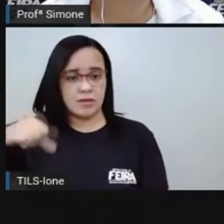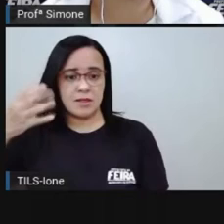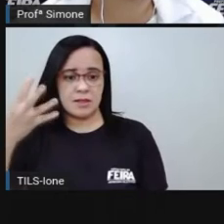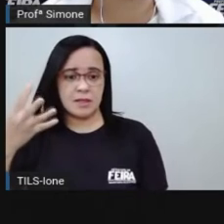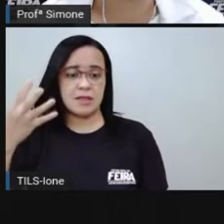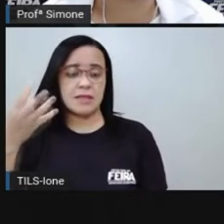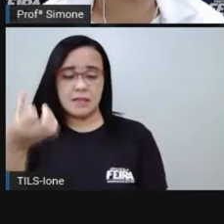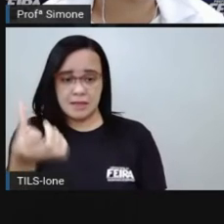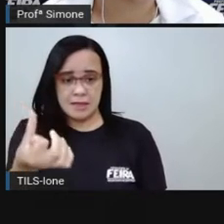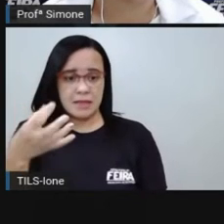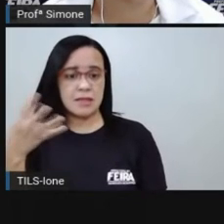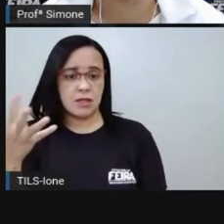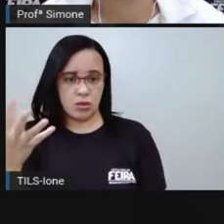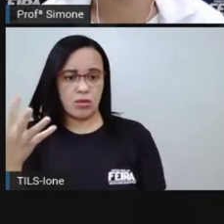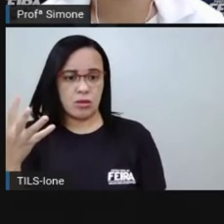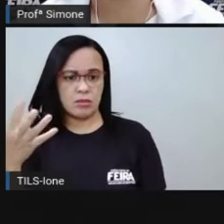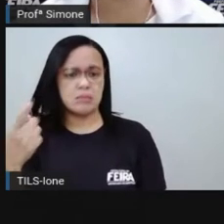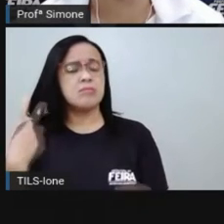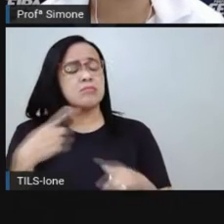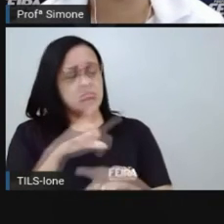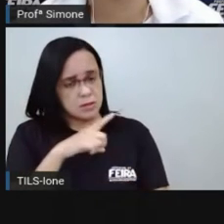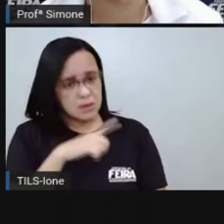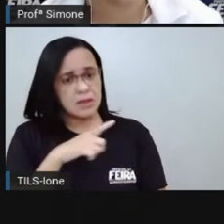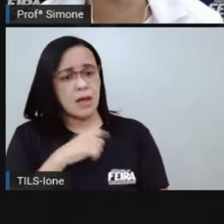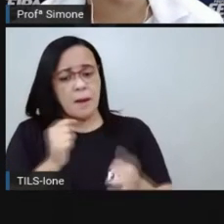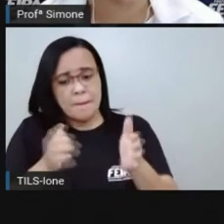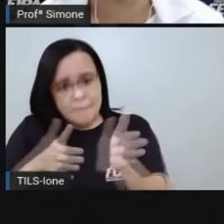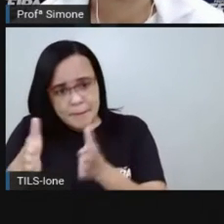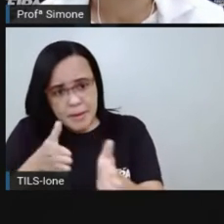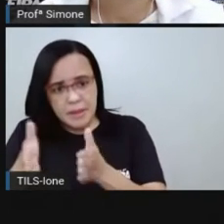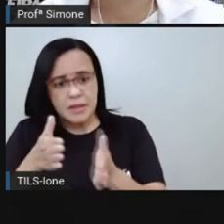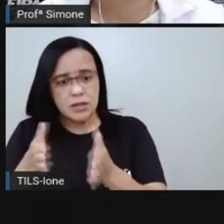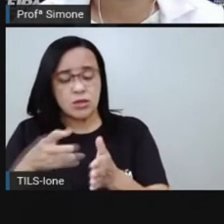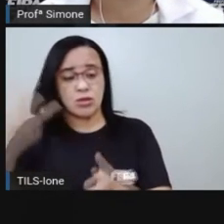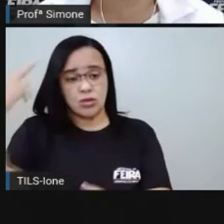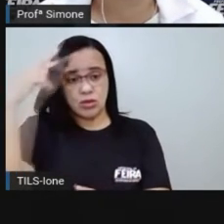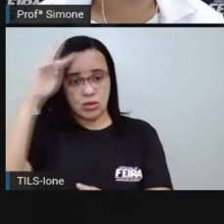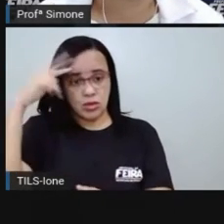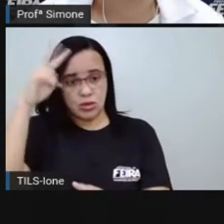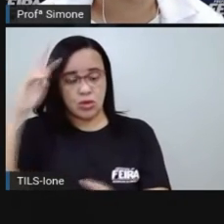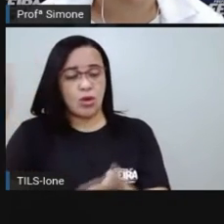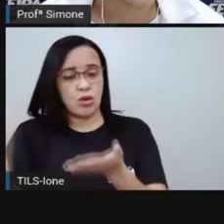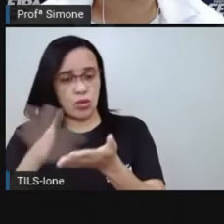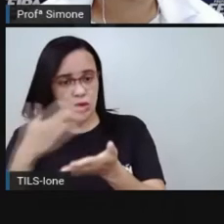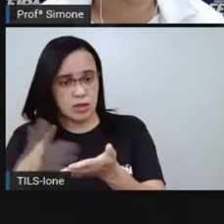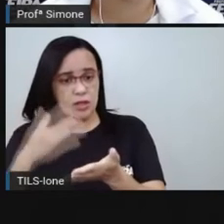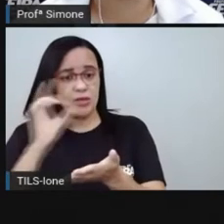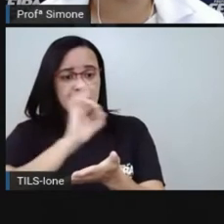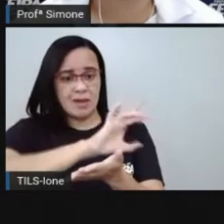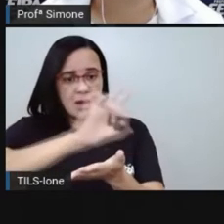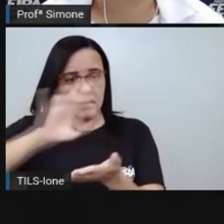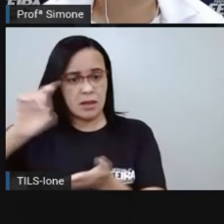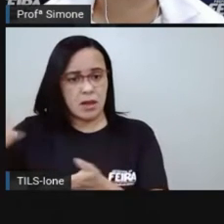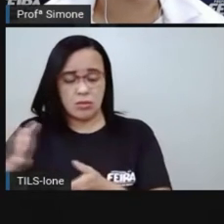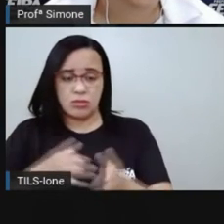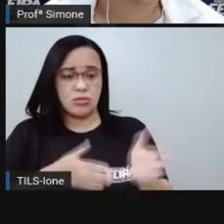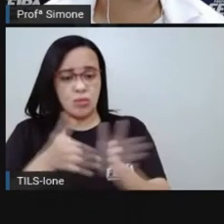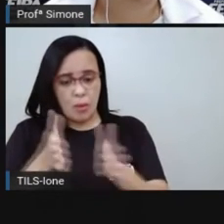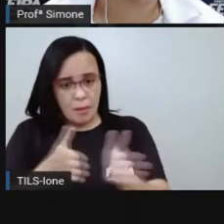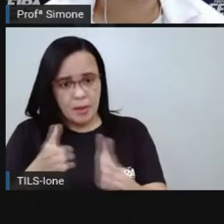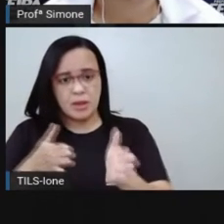vezes nos livros de história de república populista, de república democrática ou período